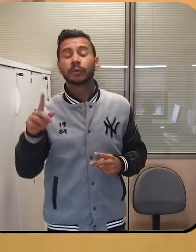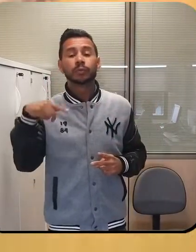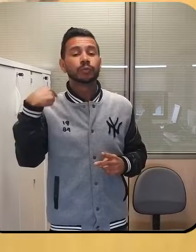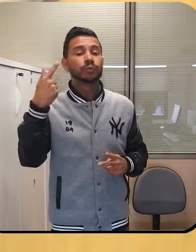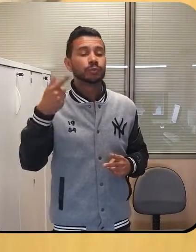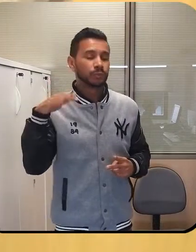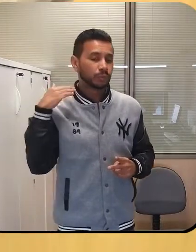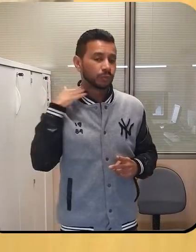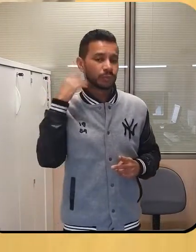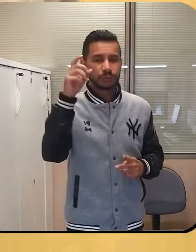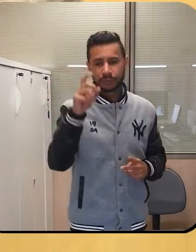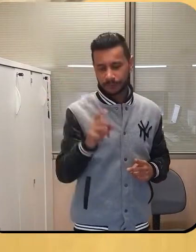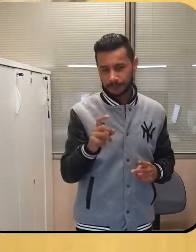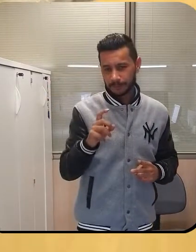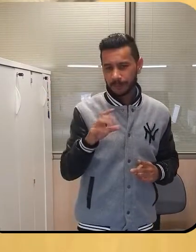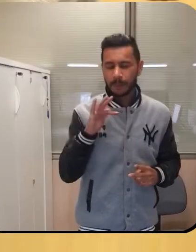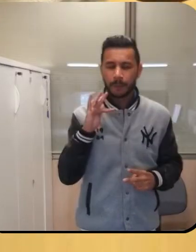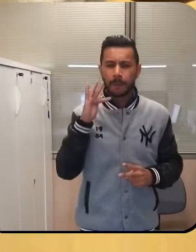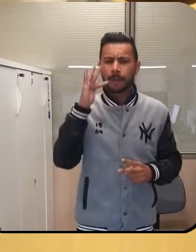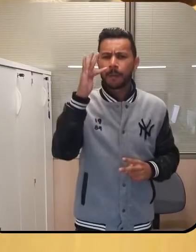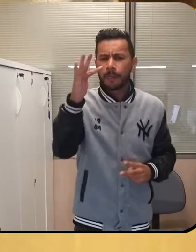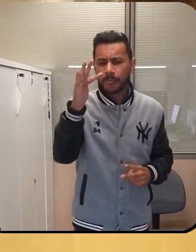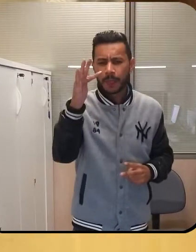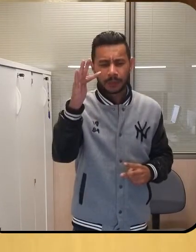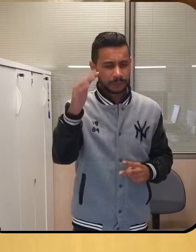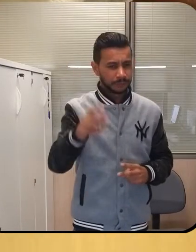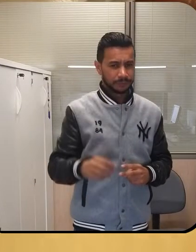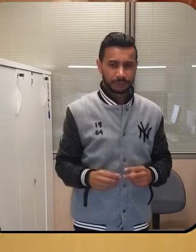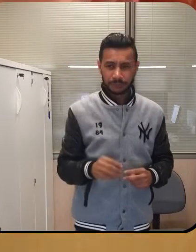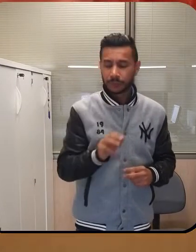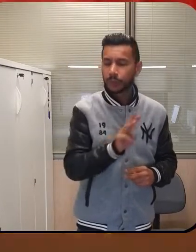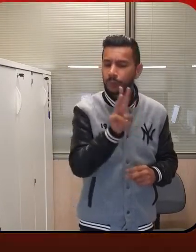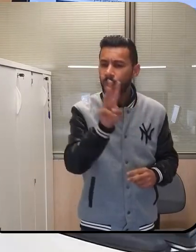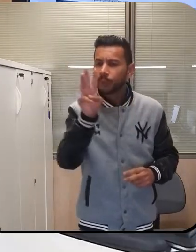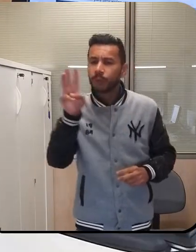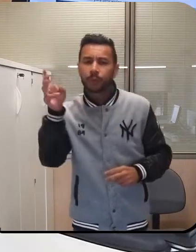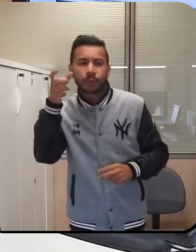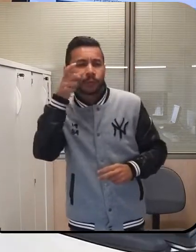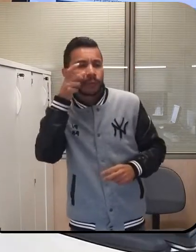E falando em FGTS, são 225 mil